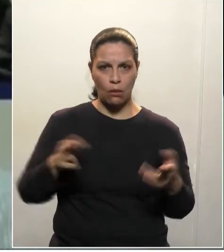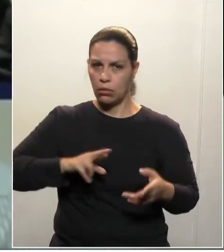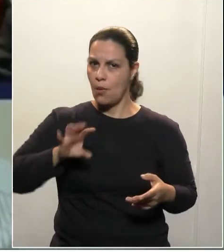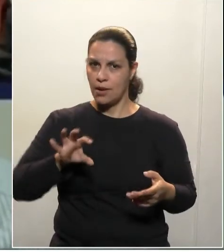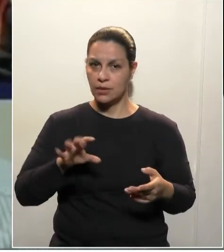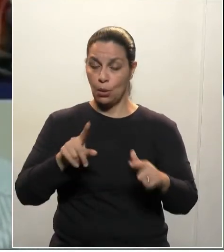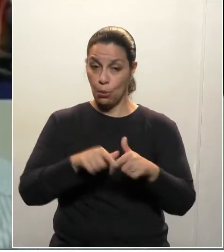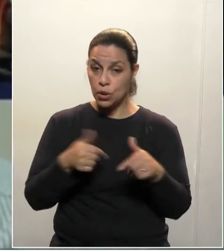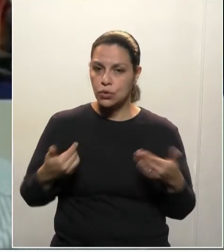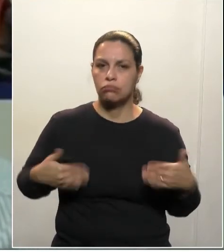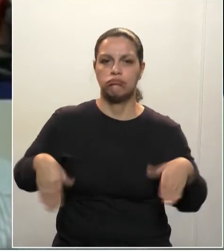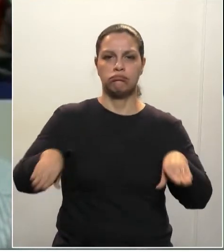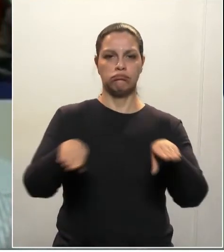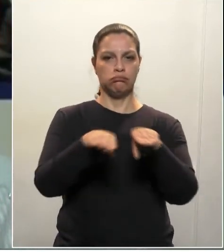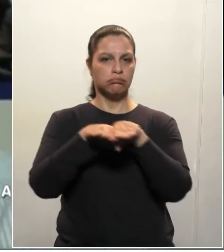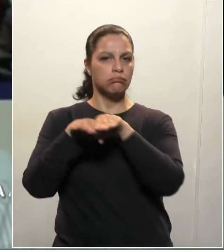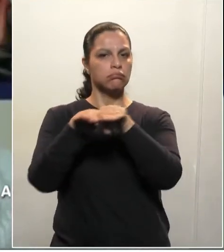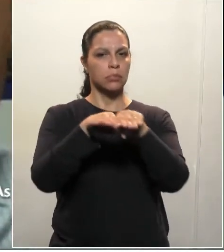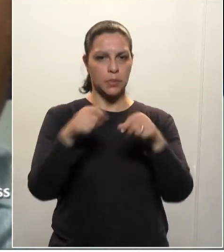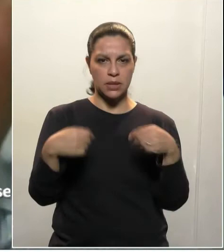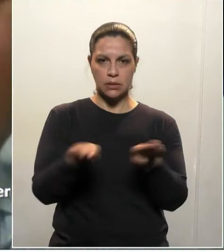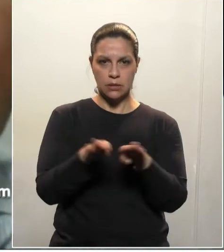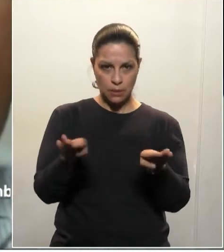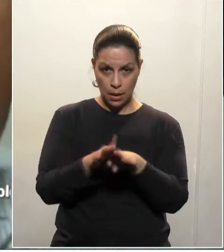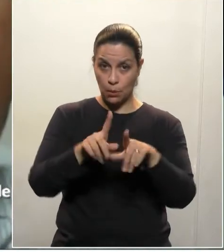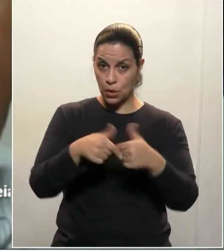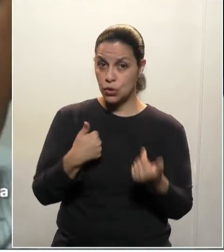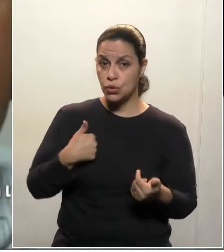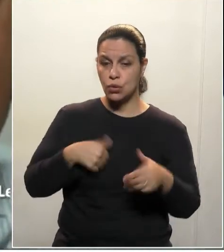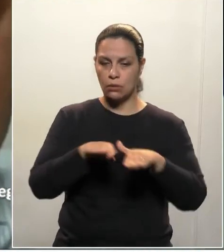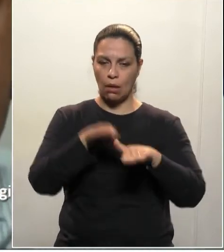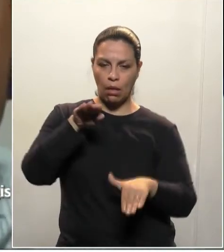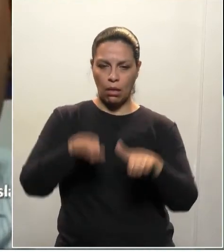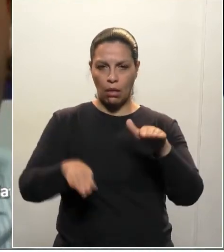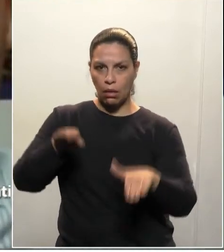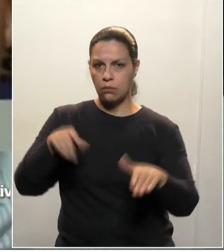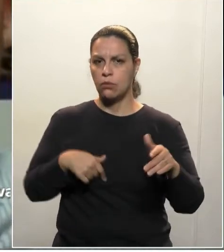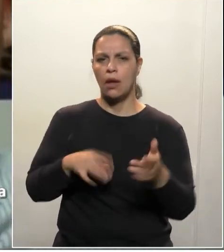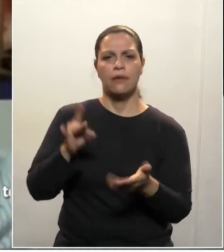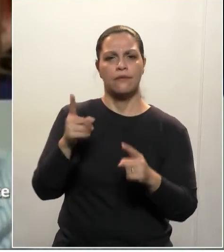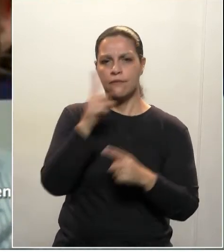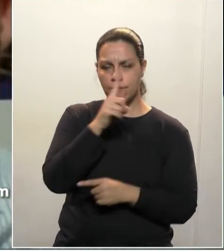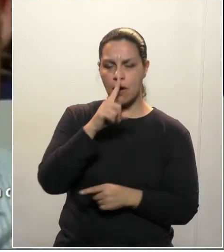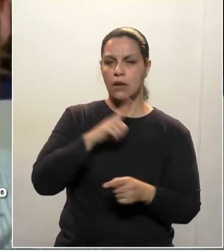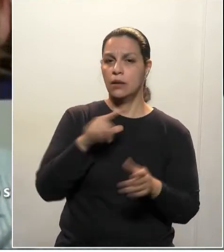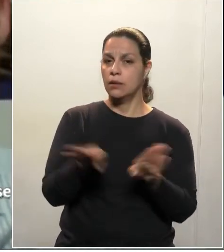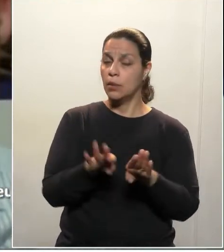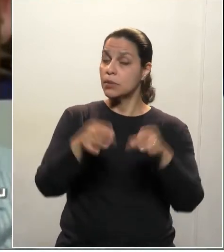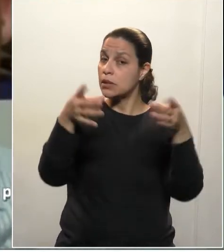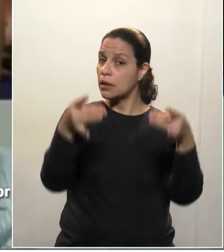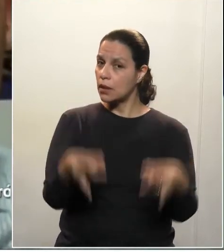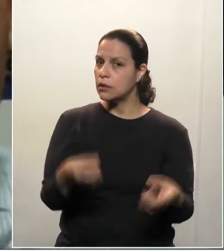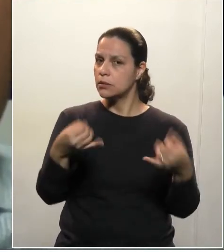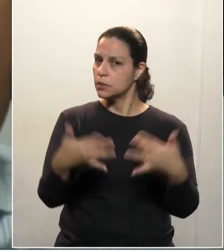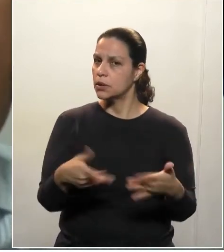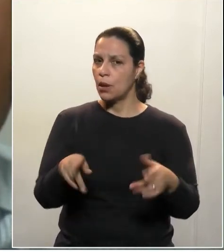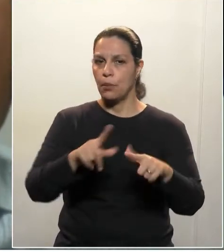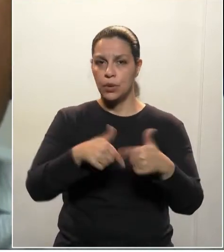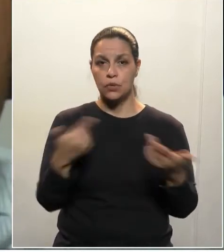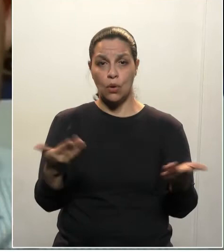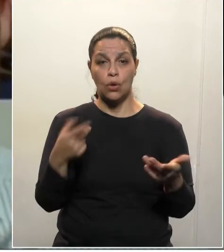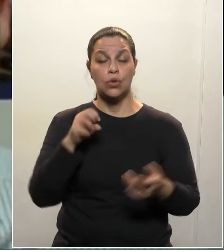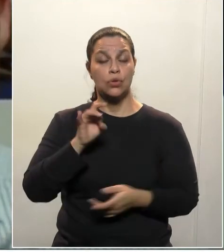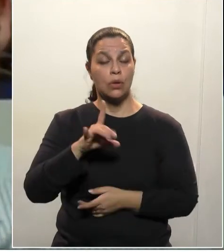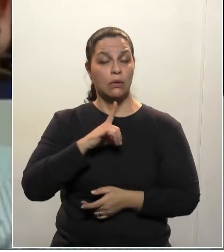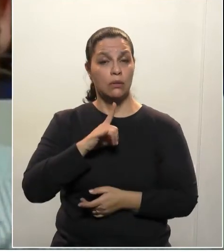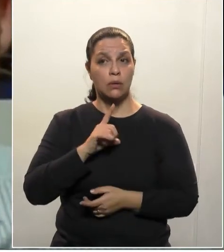atende o princípio da capacidade contributiva. Então, para que não hajam meias verdades, é preciso explicar que não há aqui apenas...